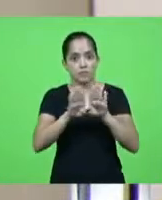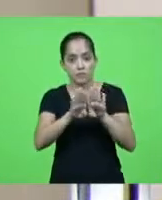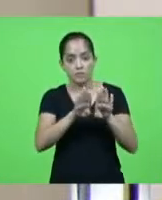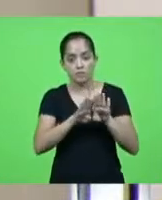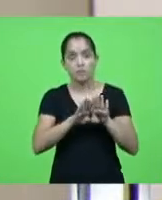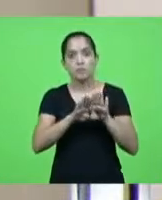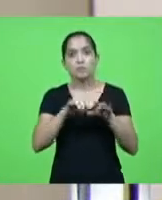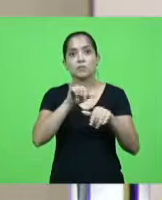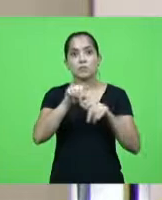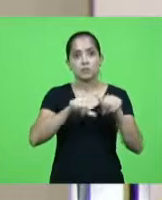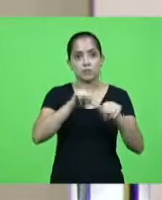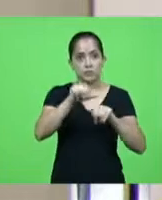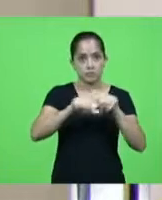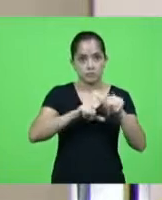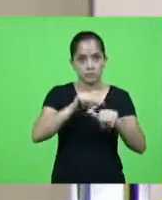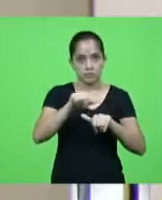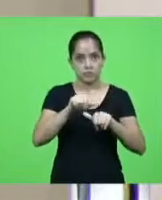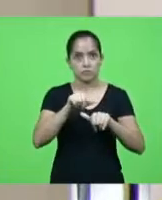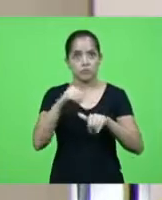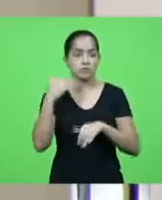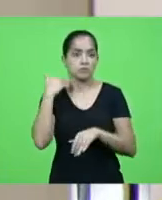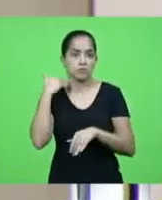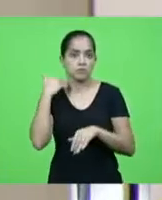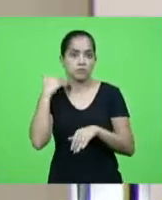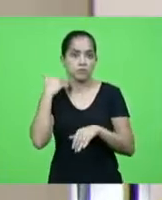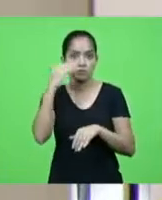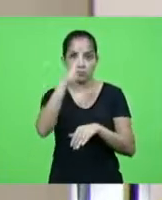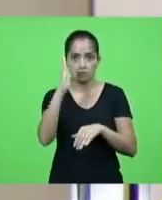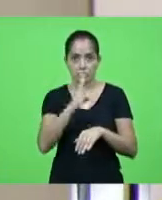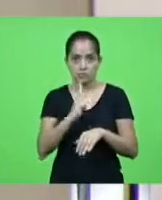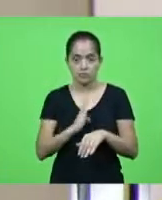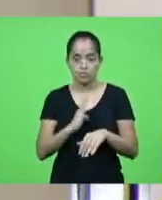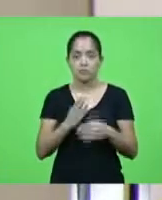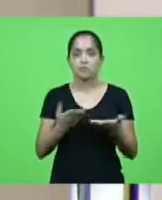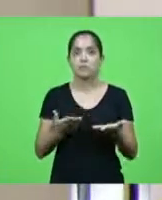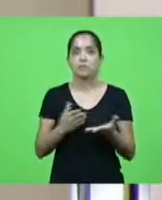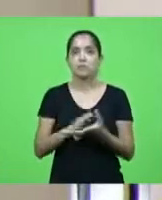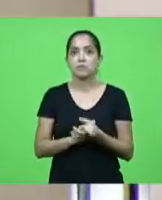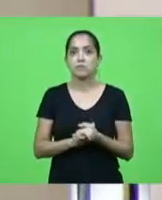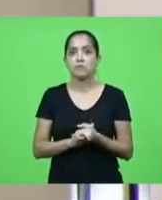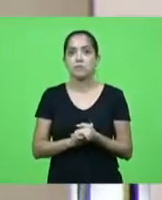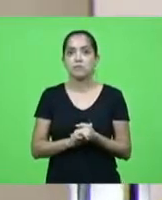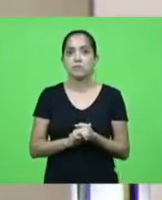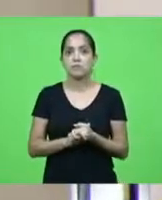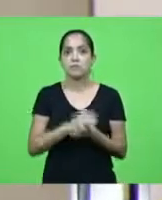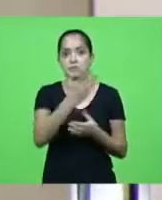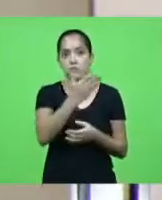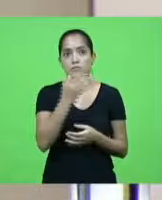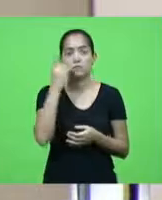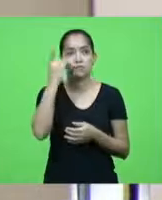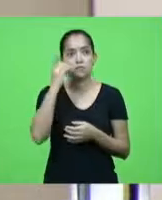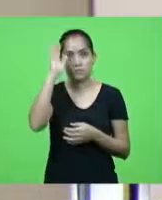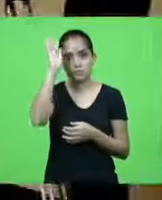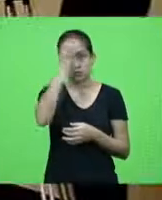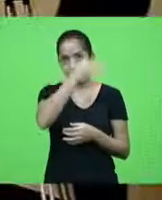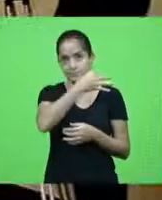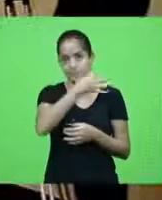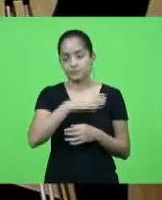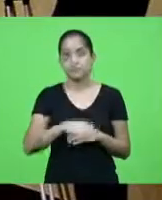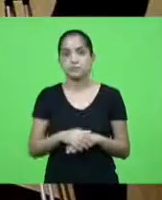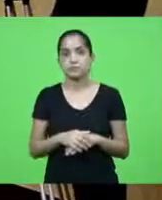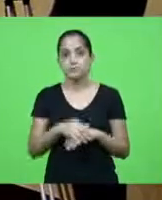transformação das agências do Banco do Brasil no Estado de Santa Catarina. Em discussão. Senhor presidente. A palavra o deputado Fabiano da Luz. Apenas para